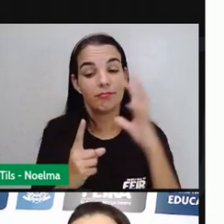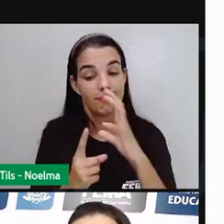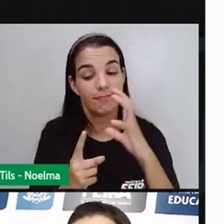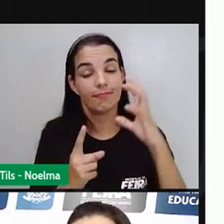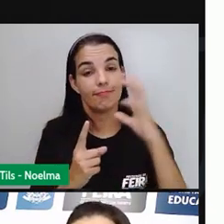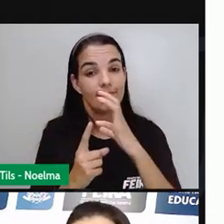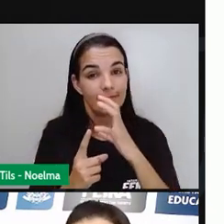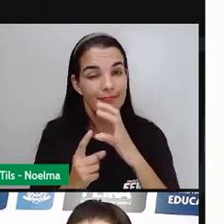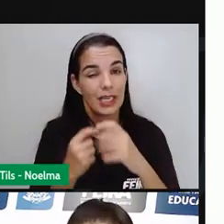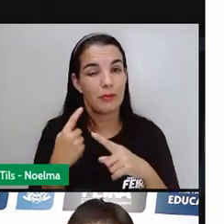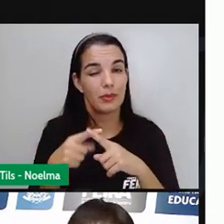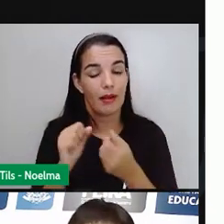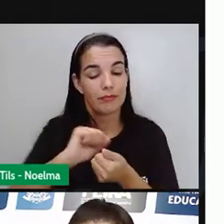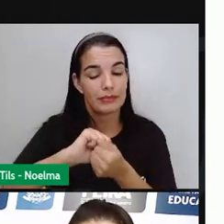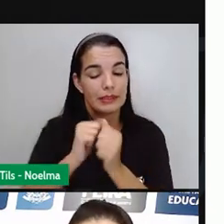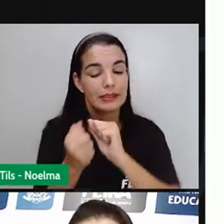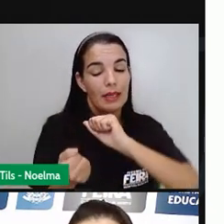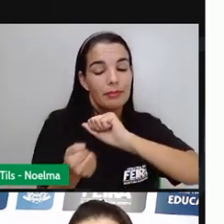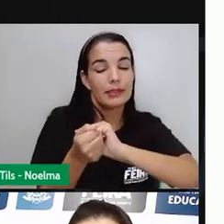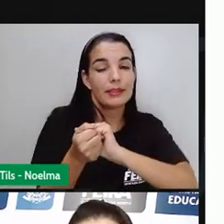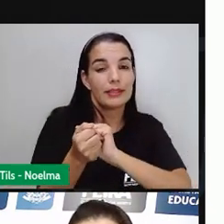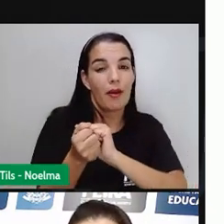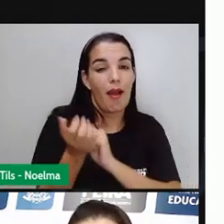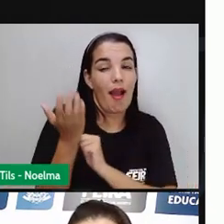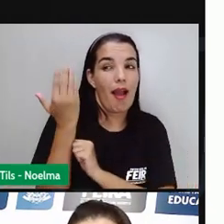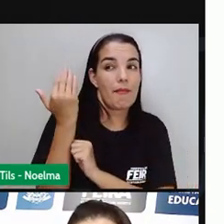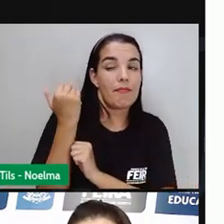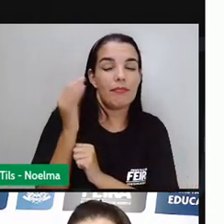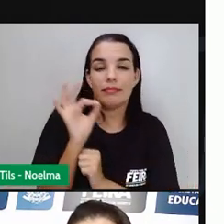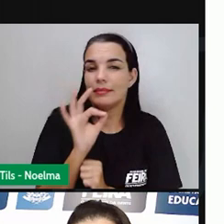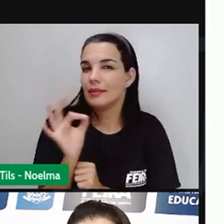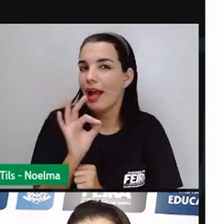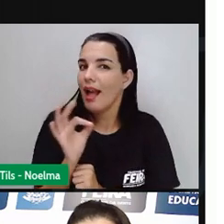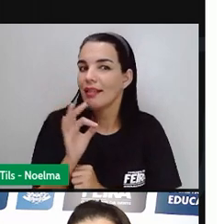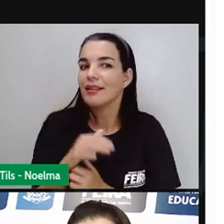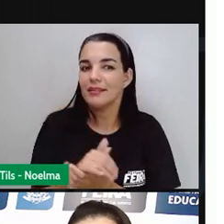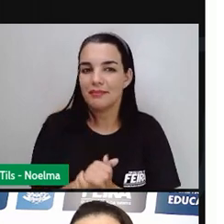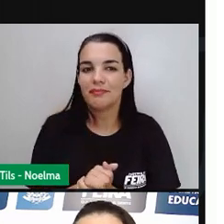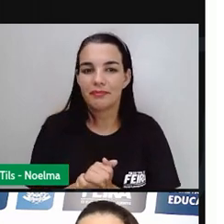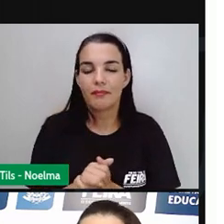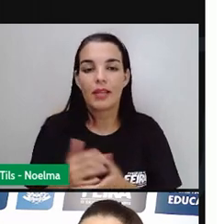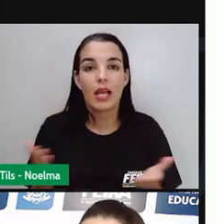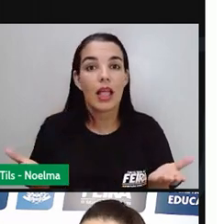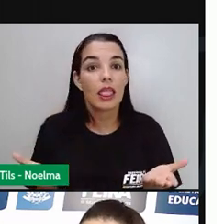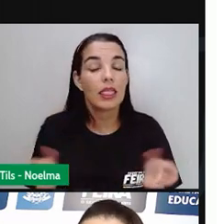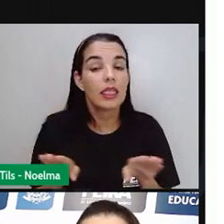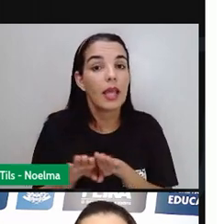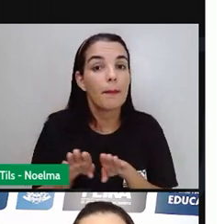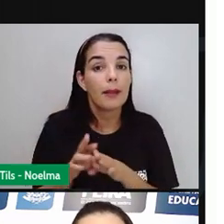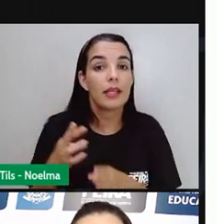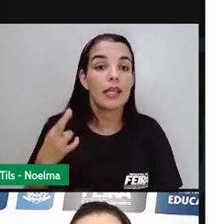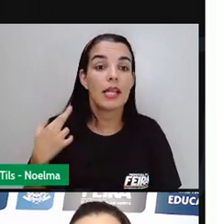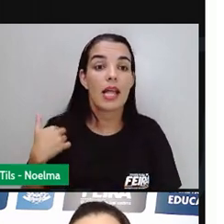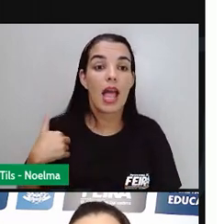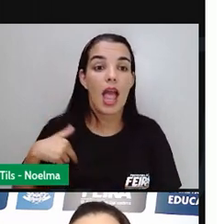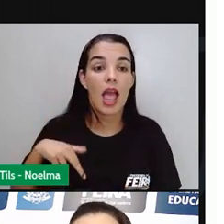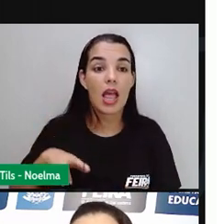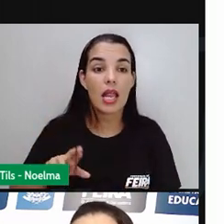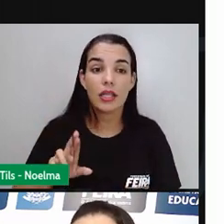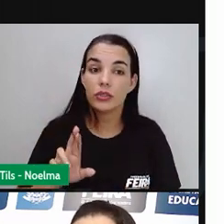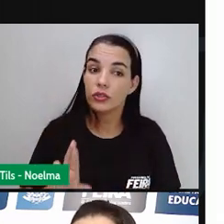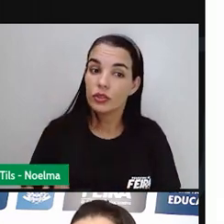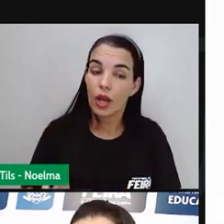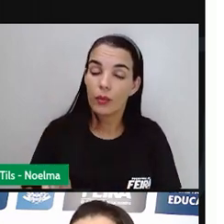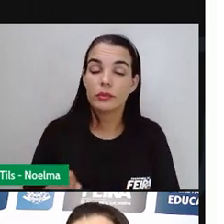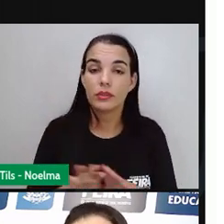dificuldades, né? A adaptação para essa alimentação. A religião, inclusive a gente viu que